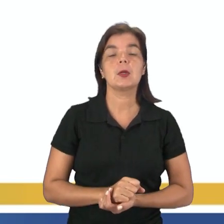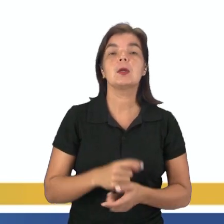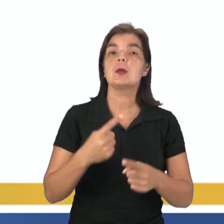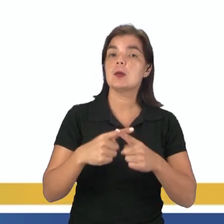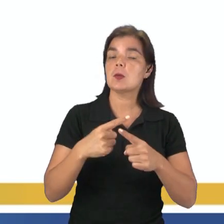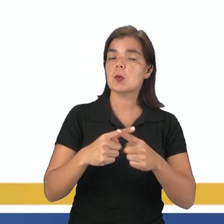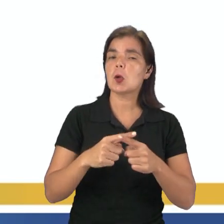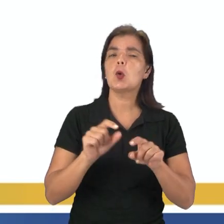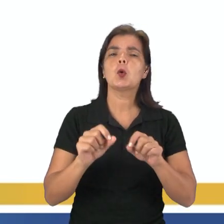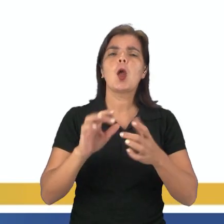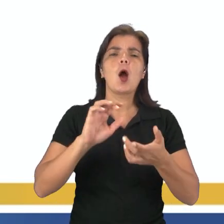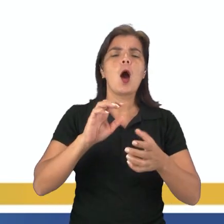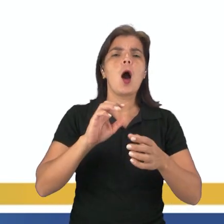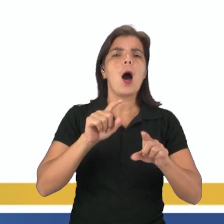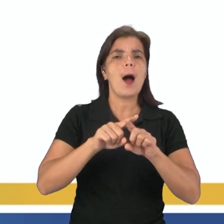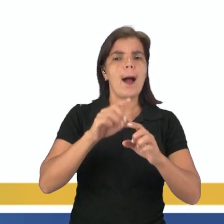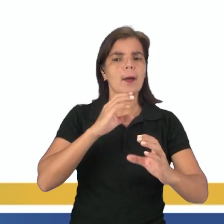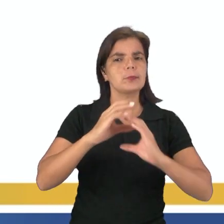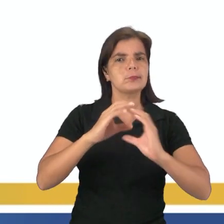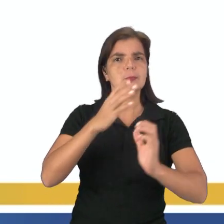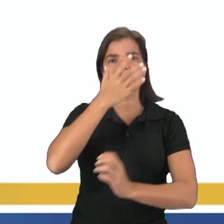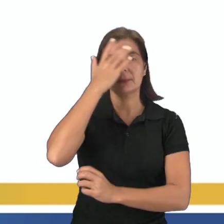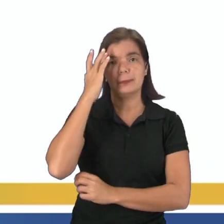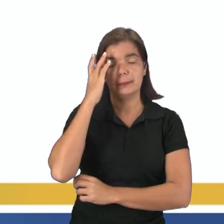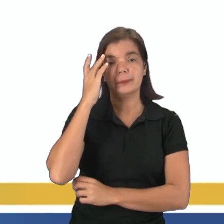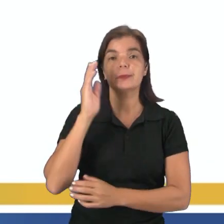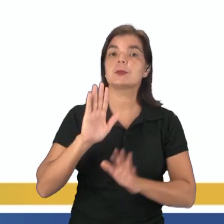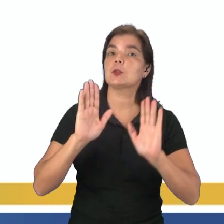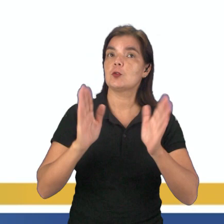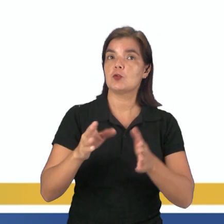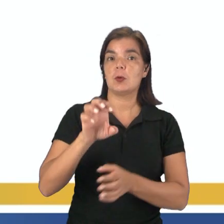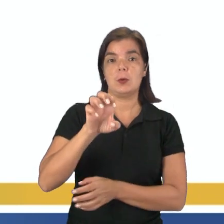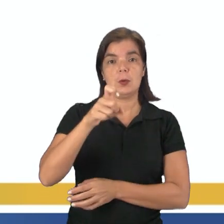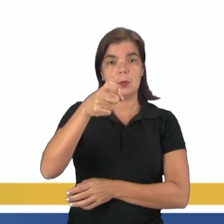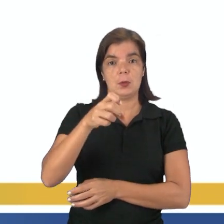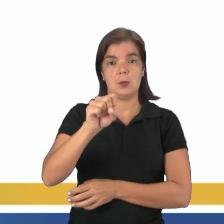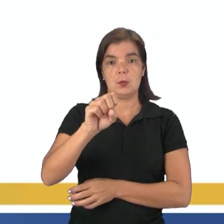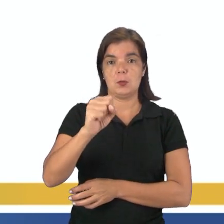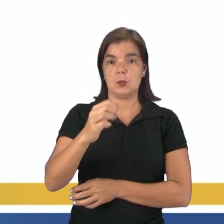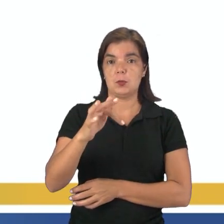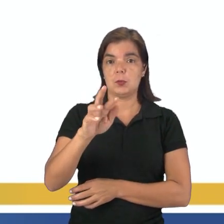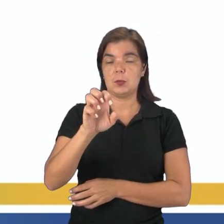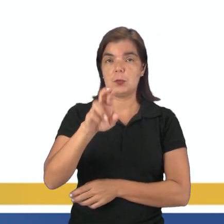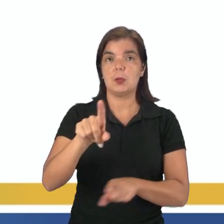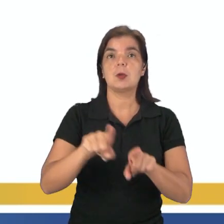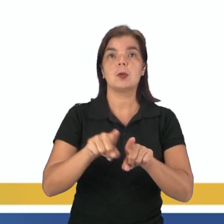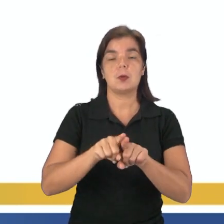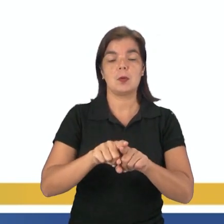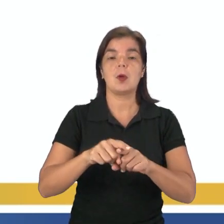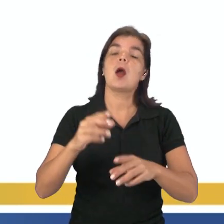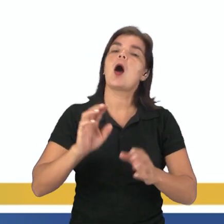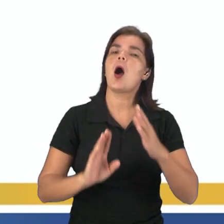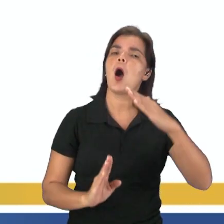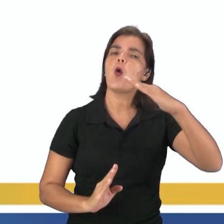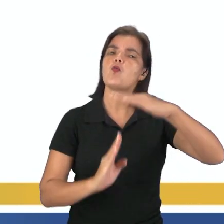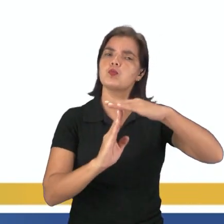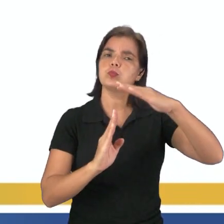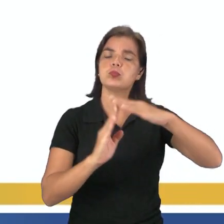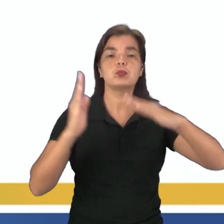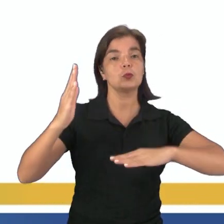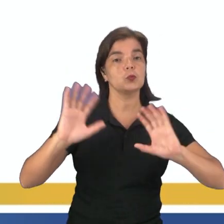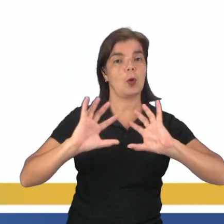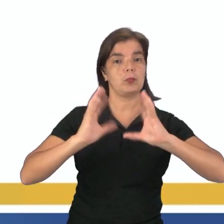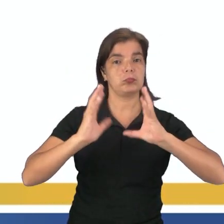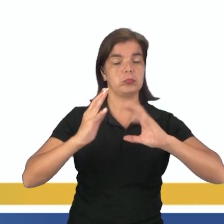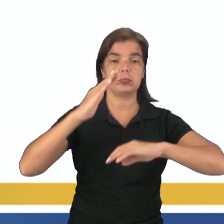termosfera permite a comunicação entre as pessoas. E já na exosfera, a gente tem a camada da vida, aliás, a gente tem a última